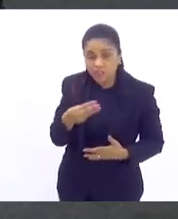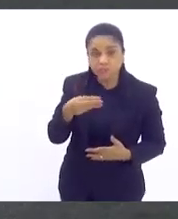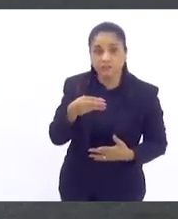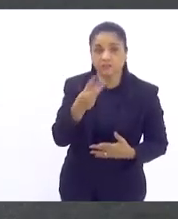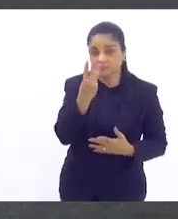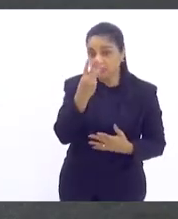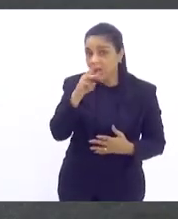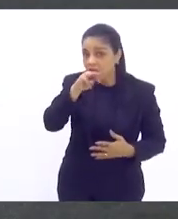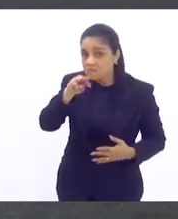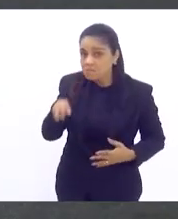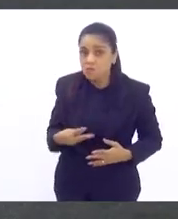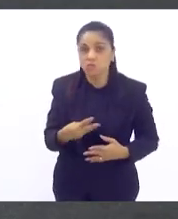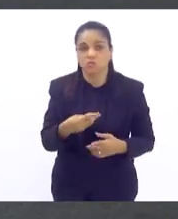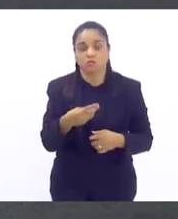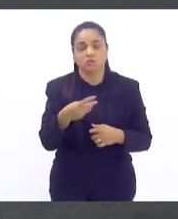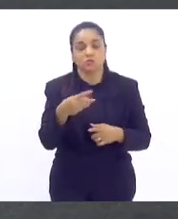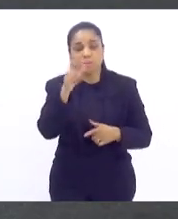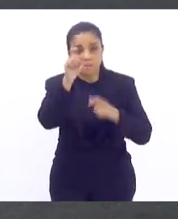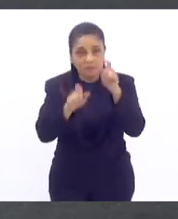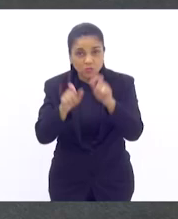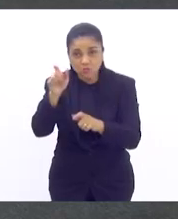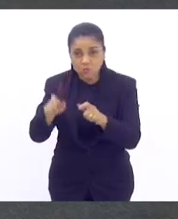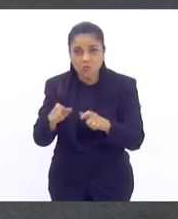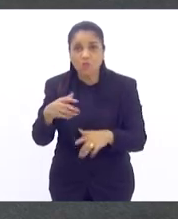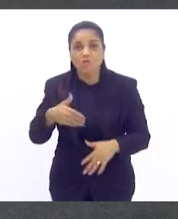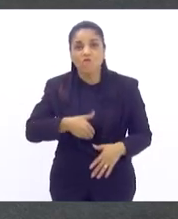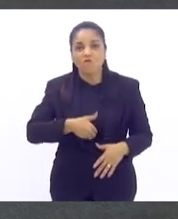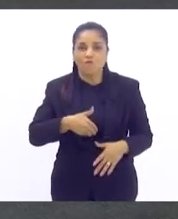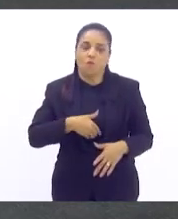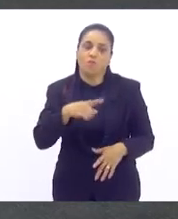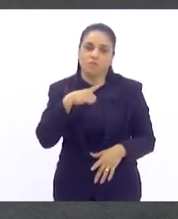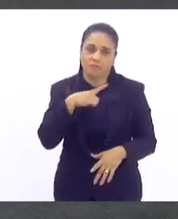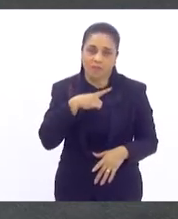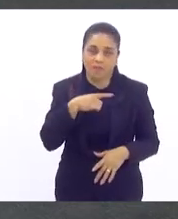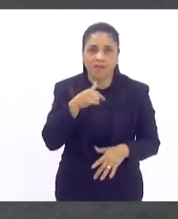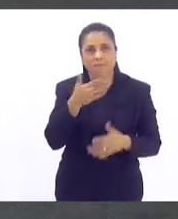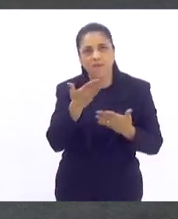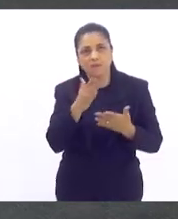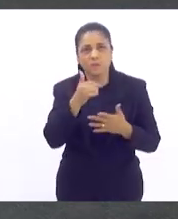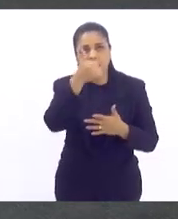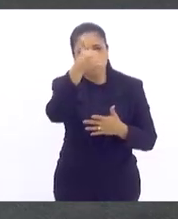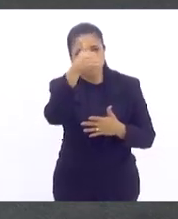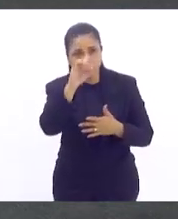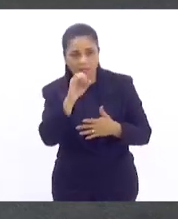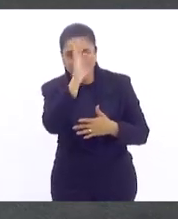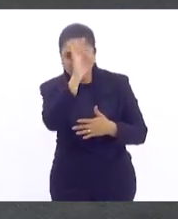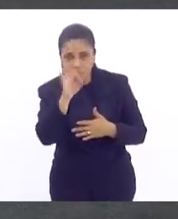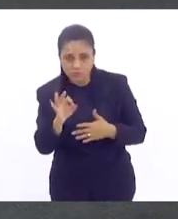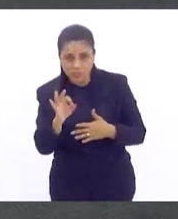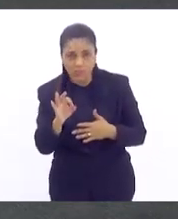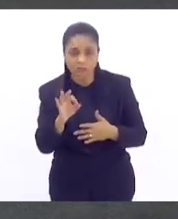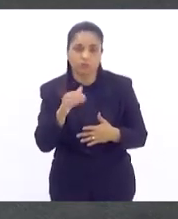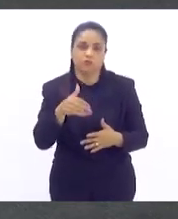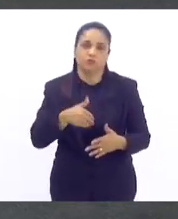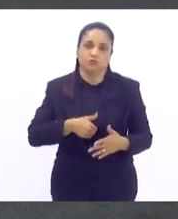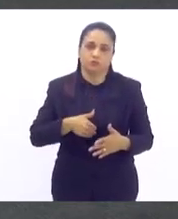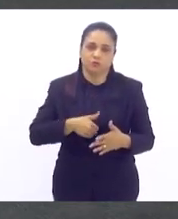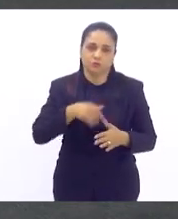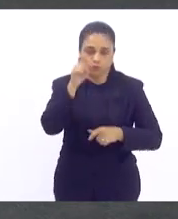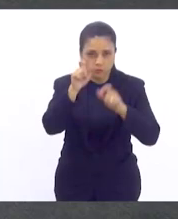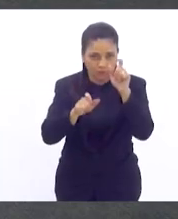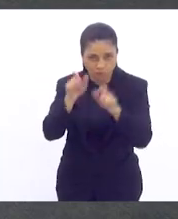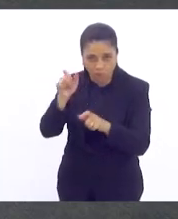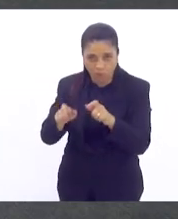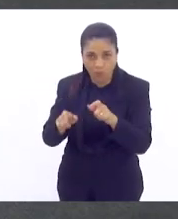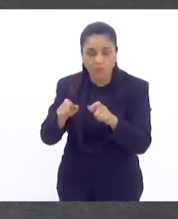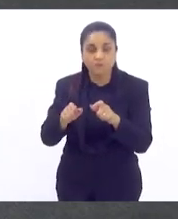passando fome no Rio de Janeiro. Isso significa 10% daqueles que passam fome no Brasil. Esses são dados da